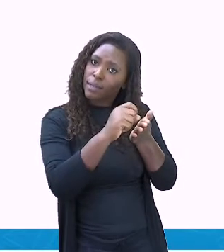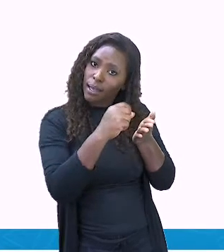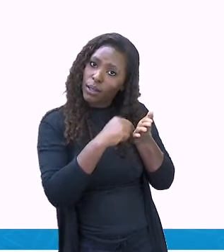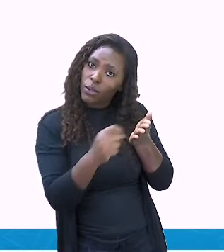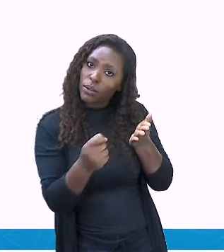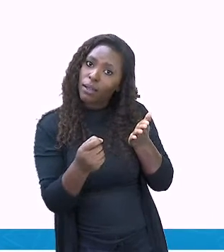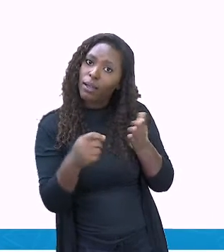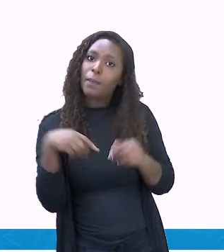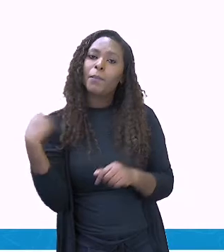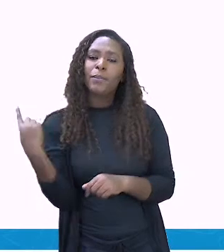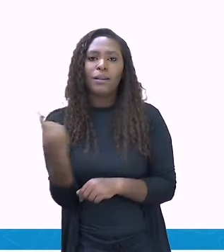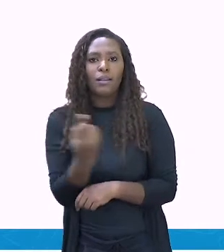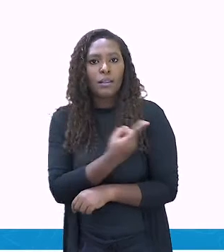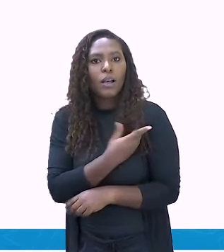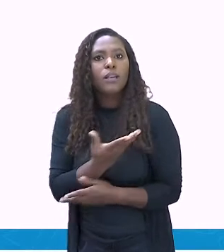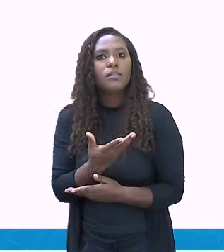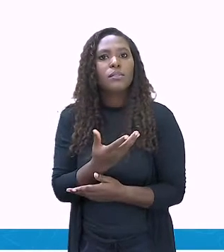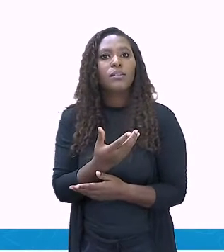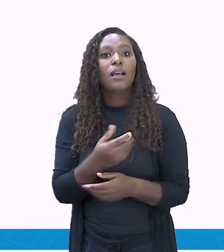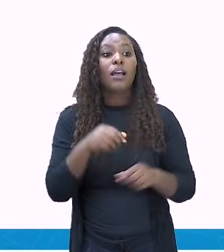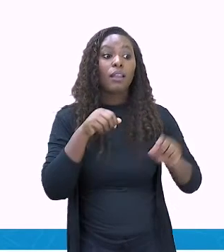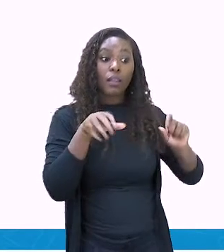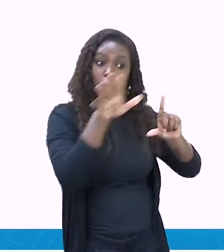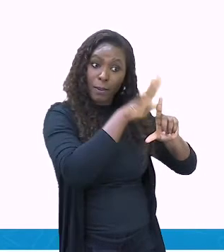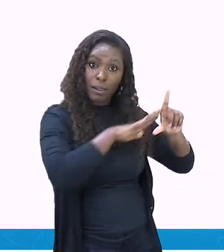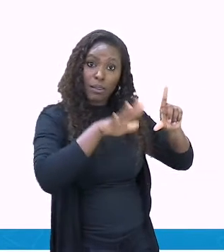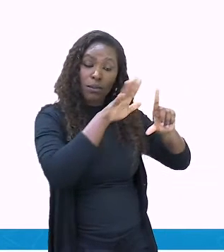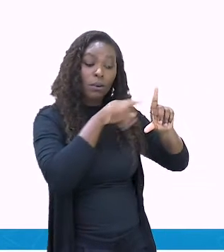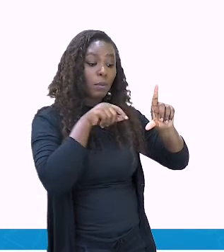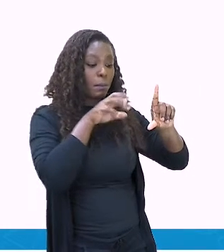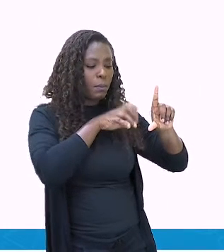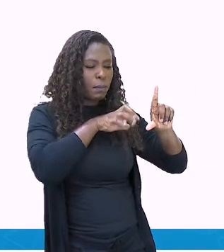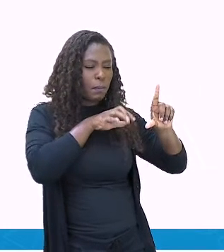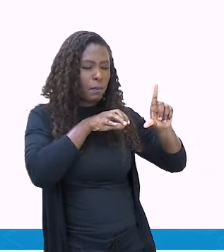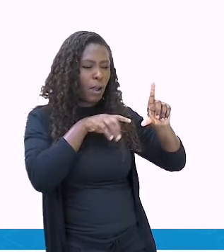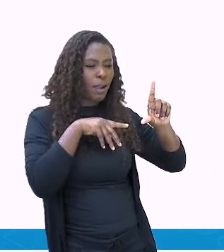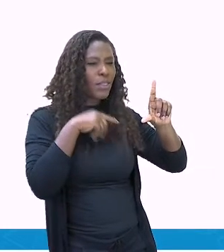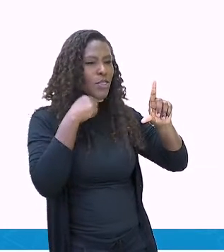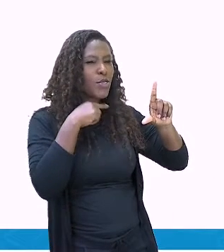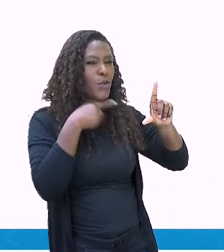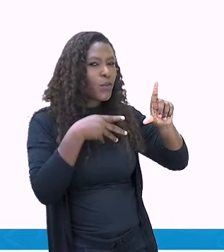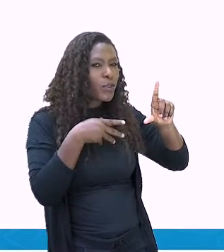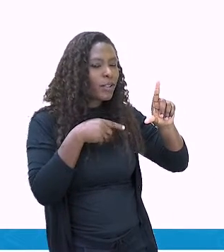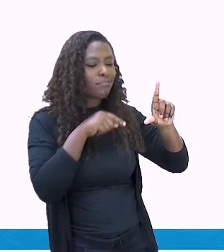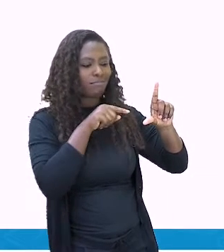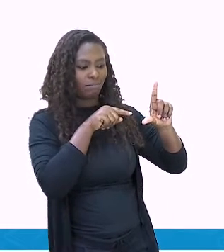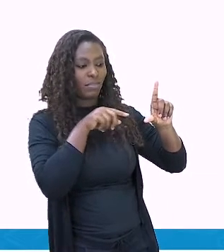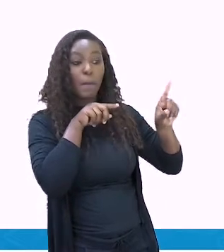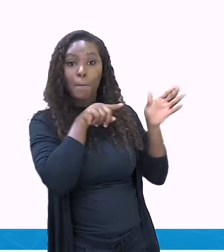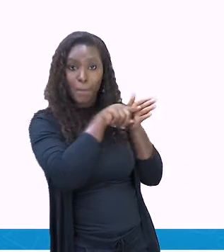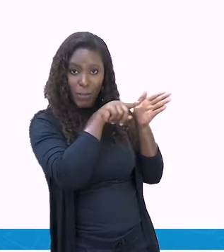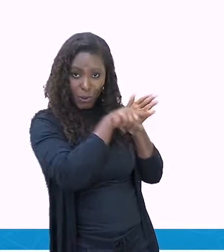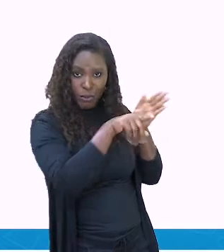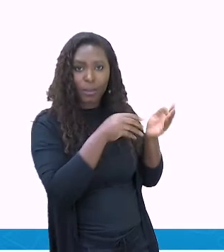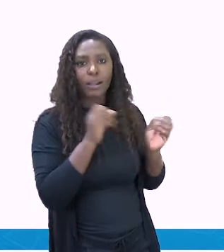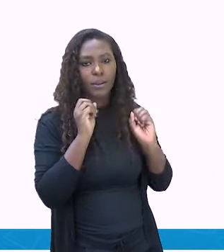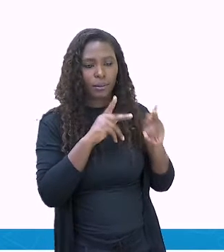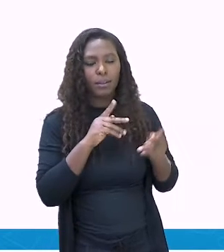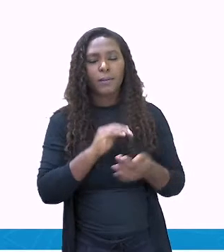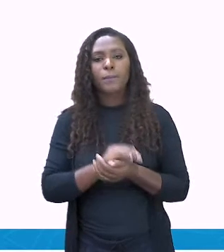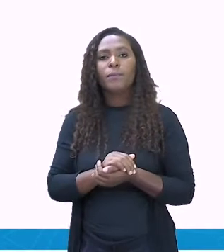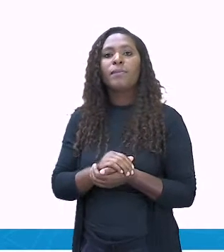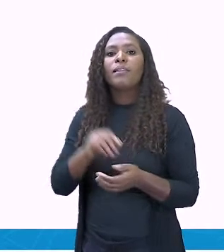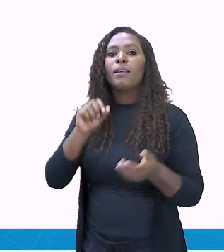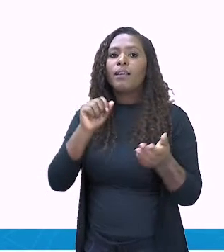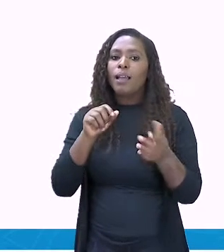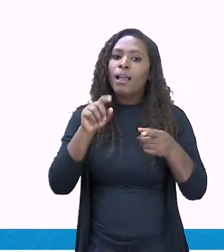para a gente tirá-las na nossa plataforma, né, no nosso fórum com o nosso professor. Materiais, caderno, lápis e